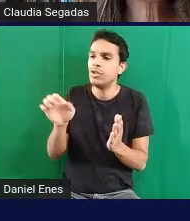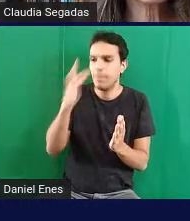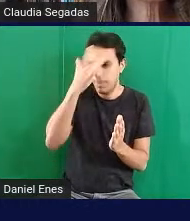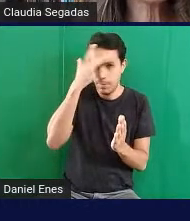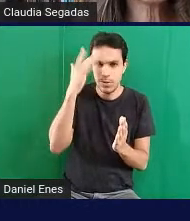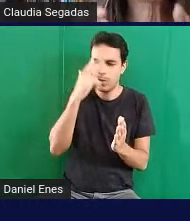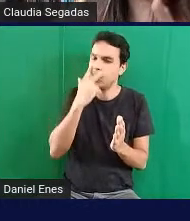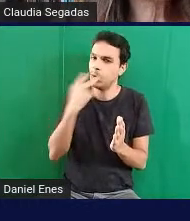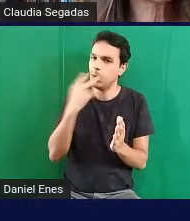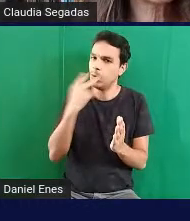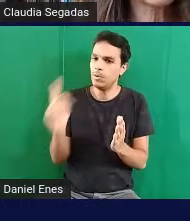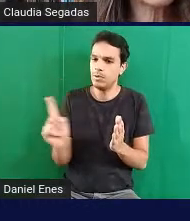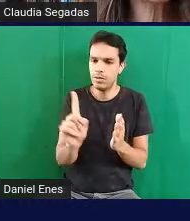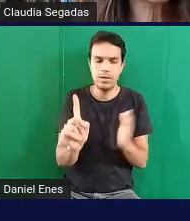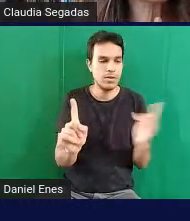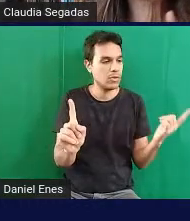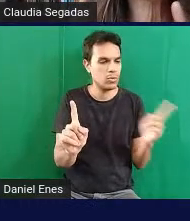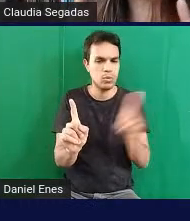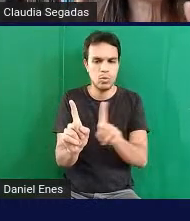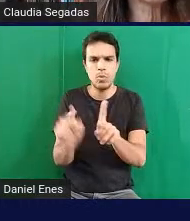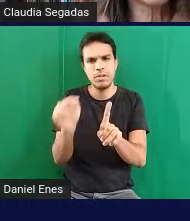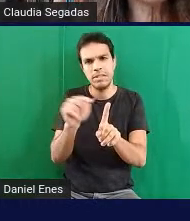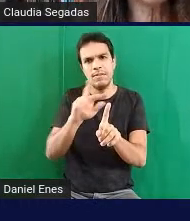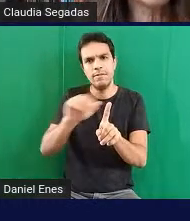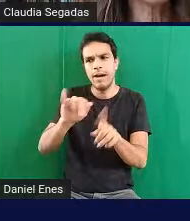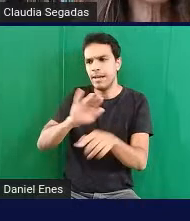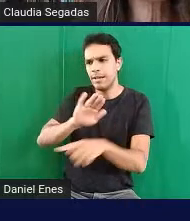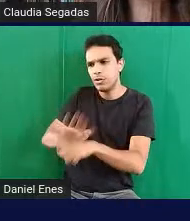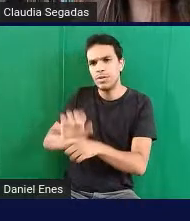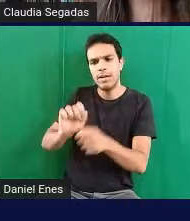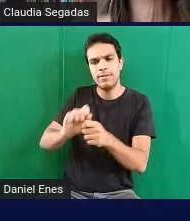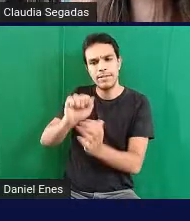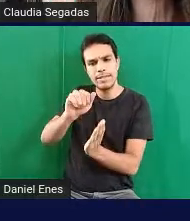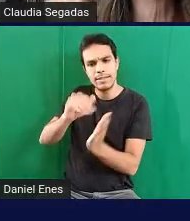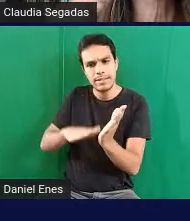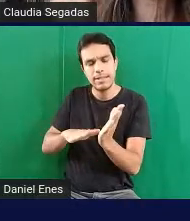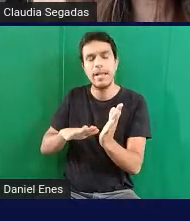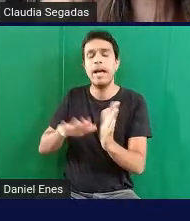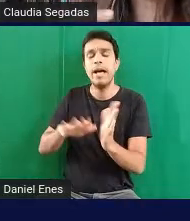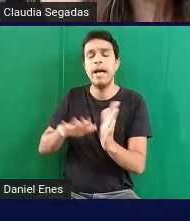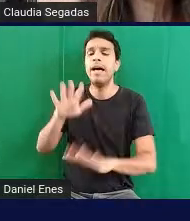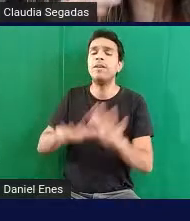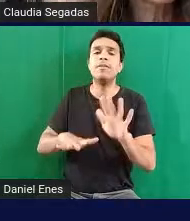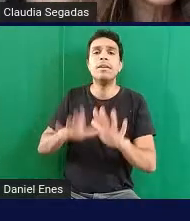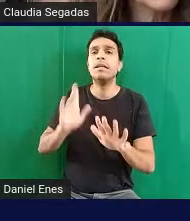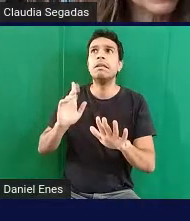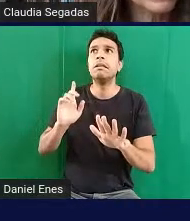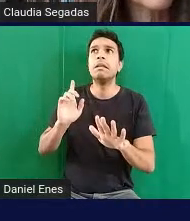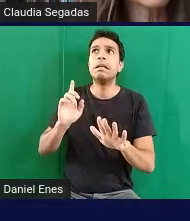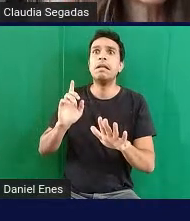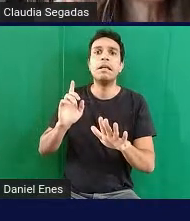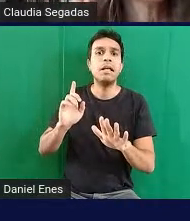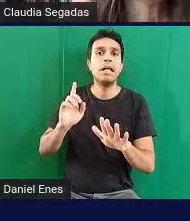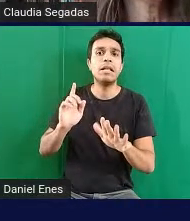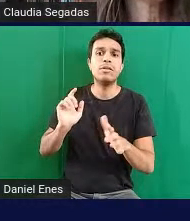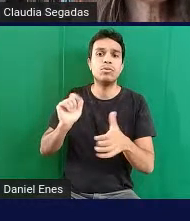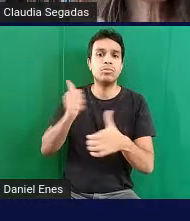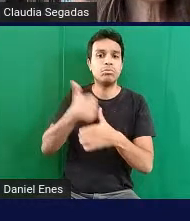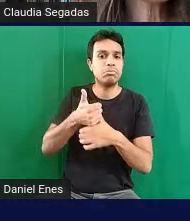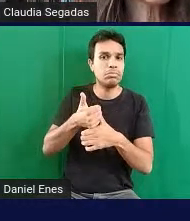realizar com ele as atividades sendo que o com por vezes é substituído por por ele